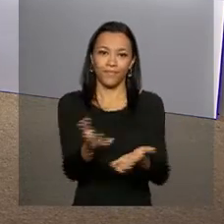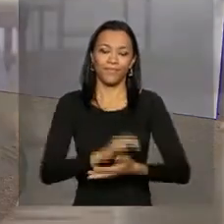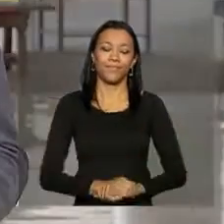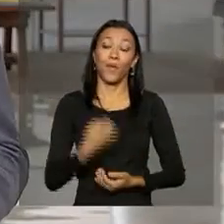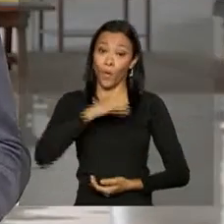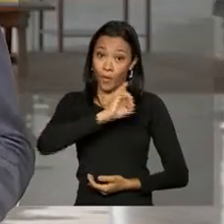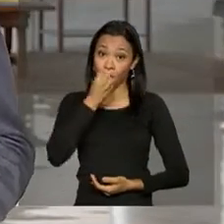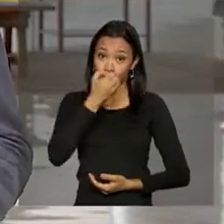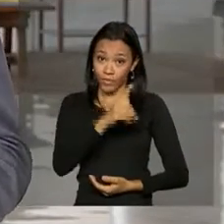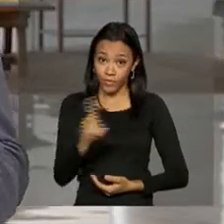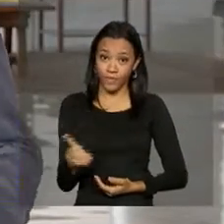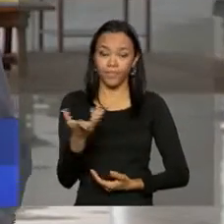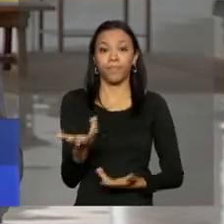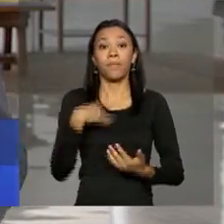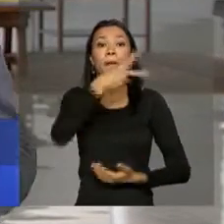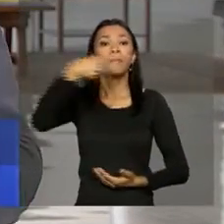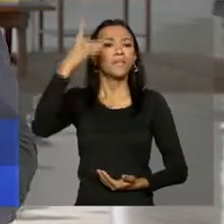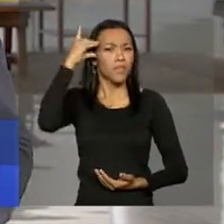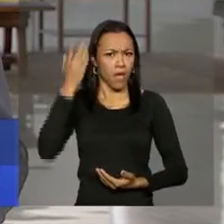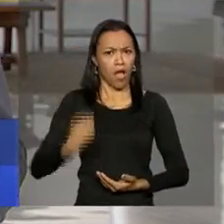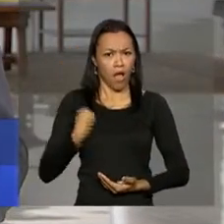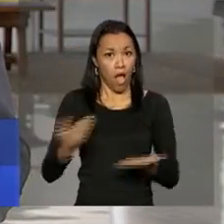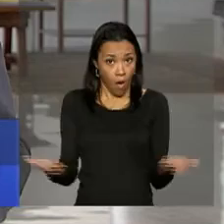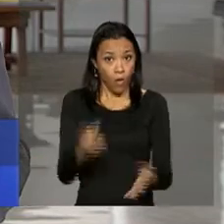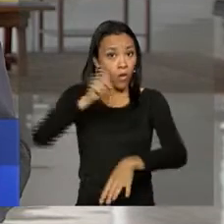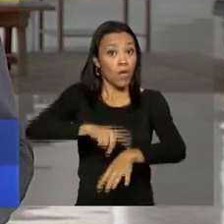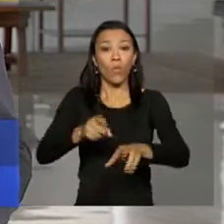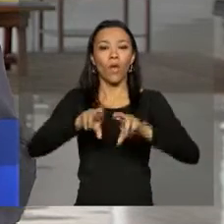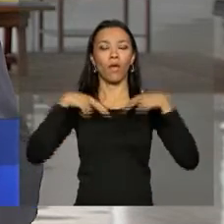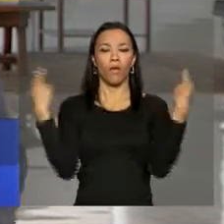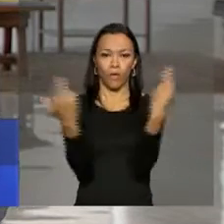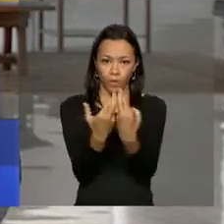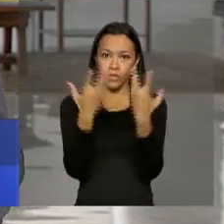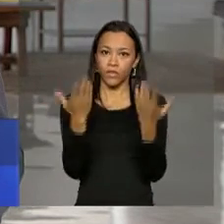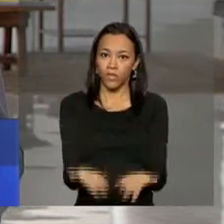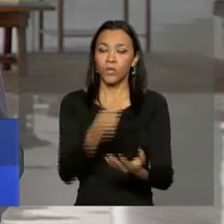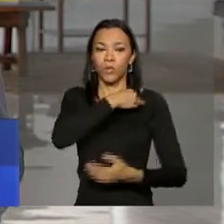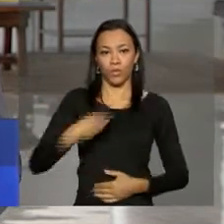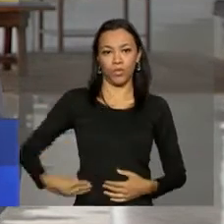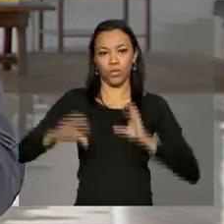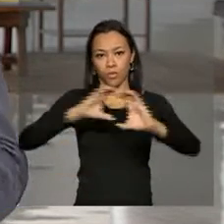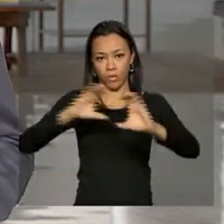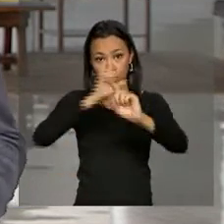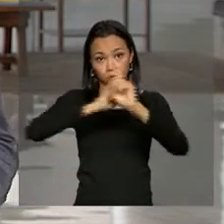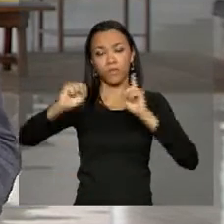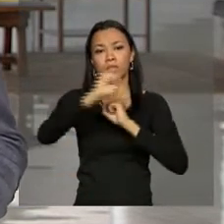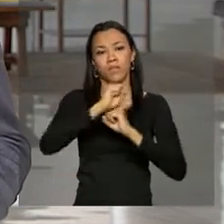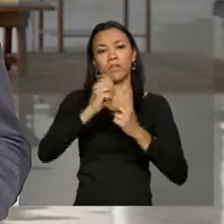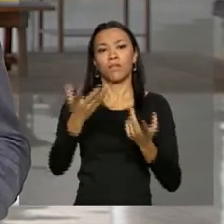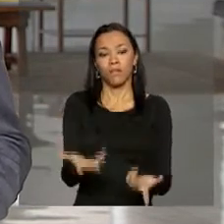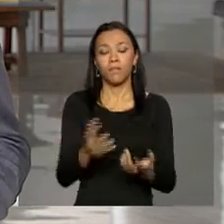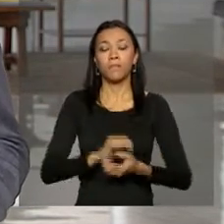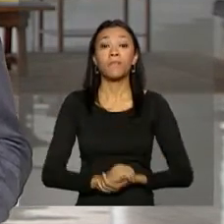Oi, Daniela, bom dia. A presidenta Dilma Rousseff está reunida neste momento com o ministro-chefe da Secretaria de Comunicação Social da Presidência da